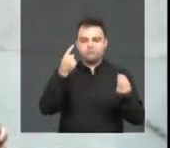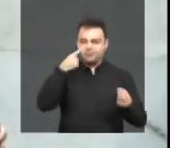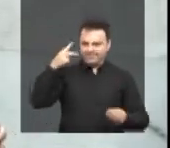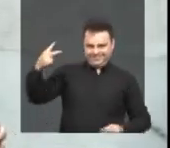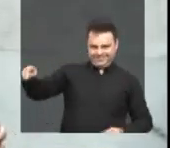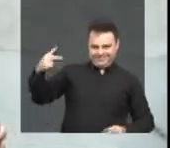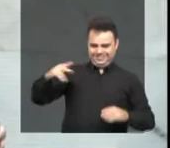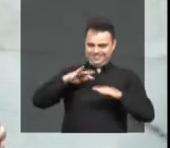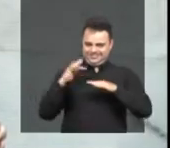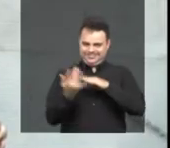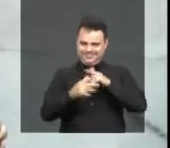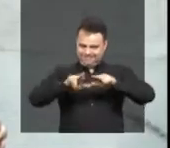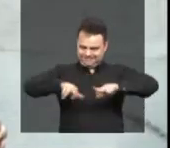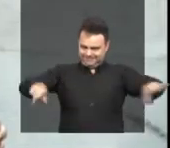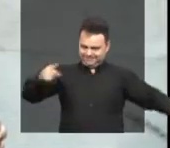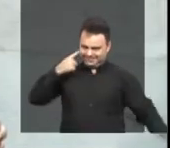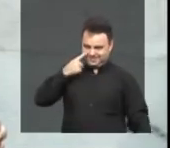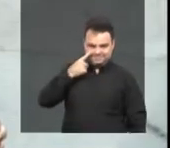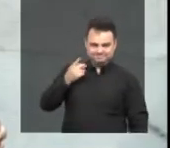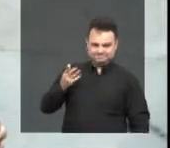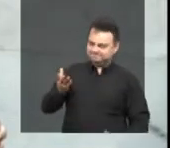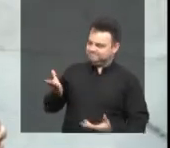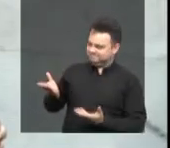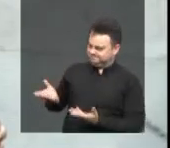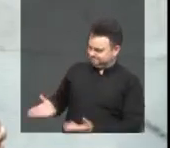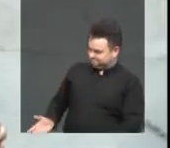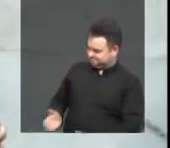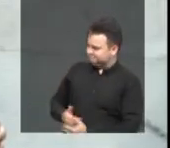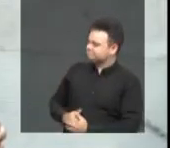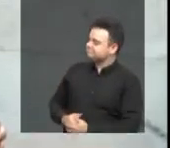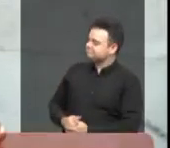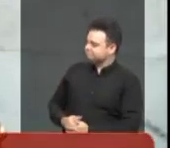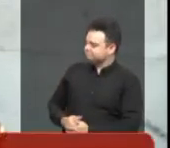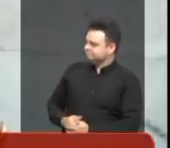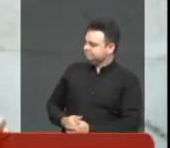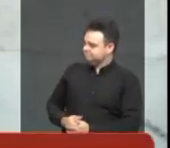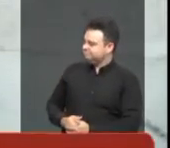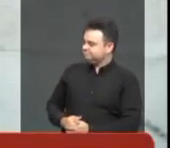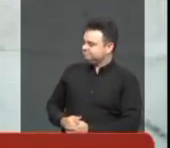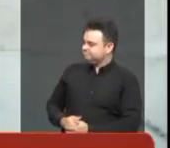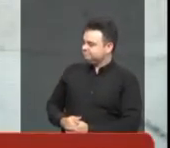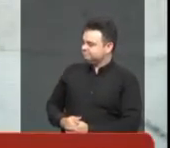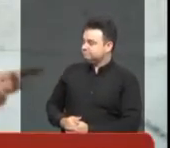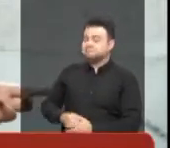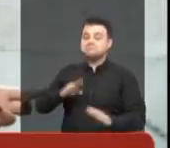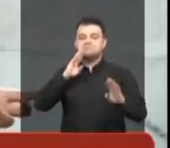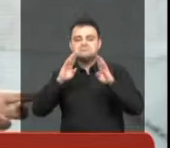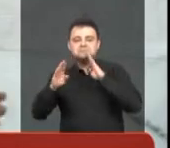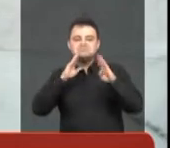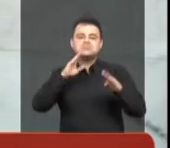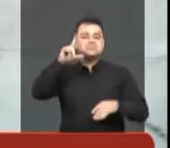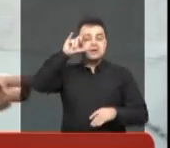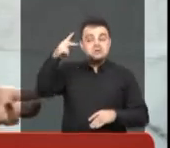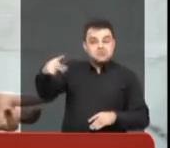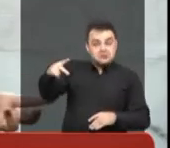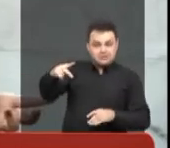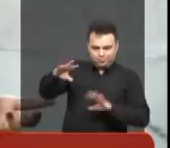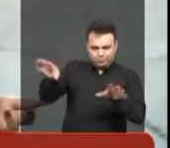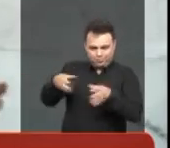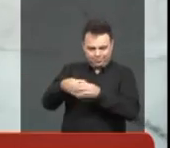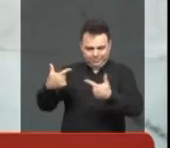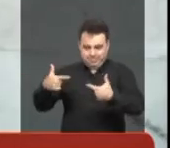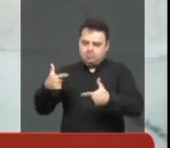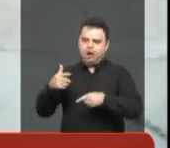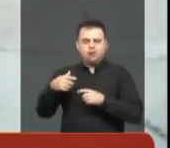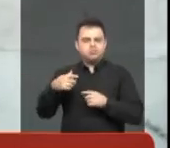legislativo, o doutor Renato já colocou as redes sociais dele aí à disposição. Basta entrar em contato, seja pelo Facebook, pelo Instagram, e aí toda a assessoria